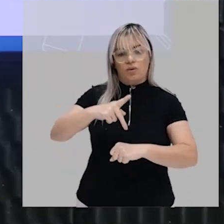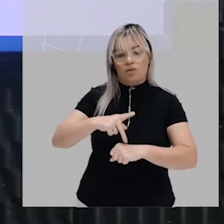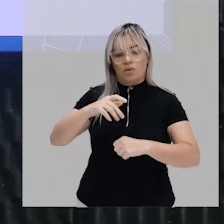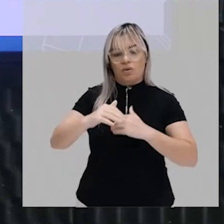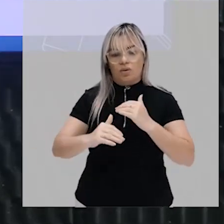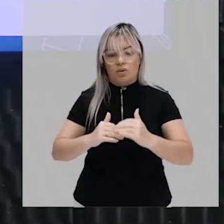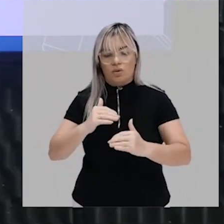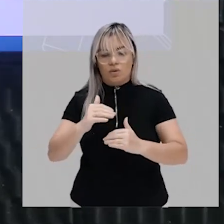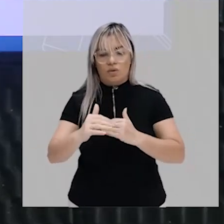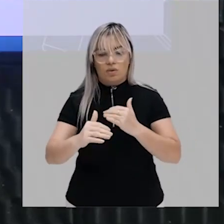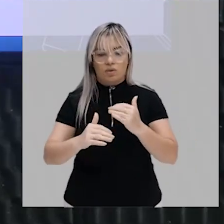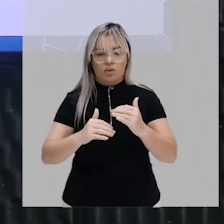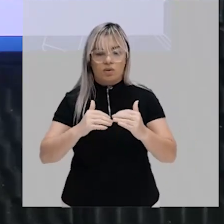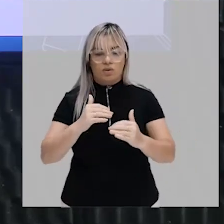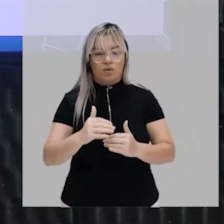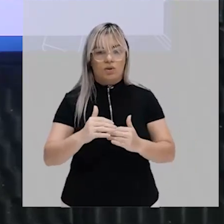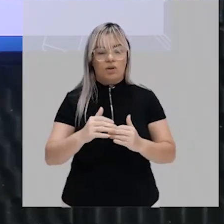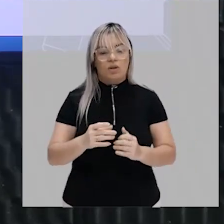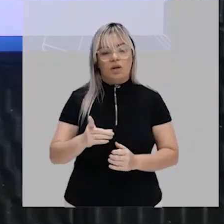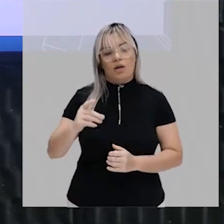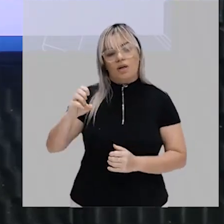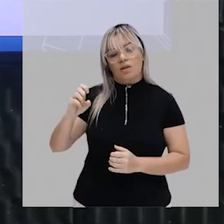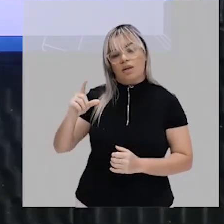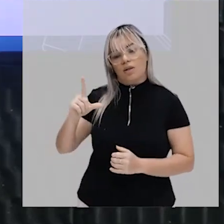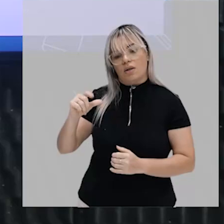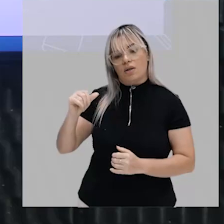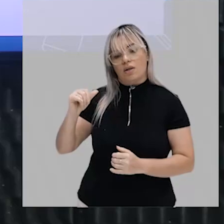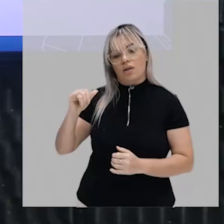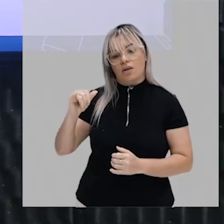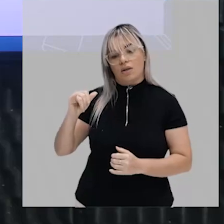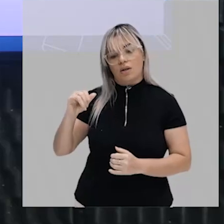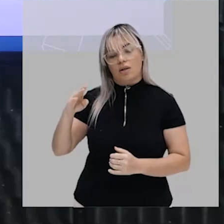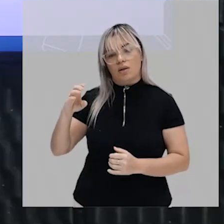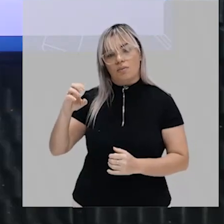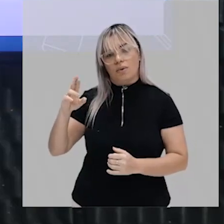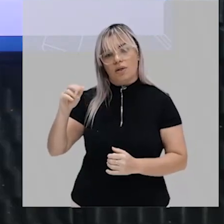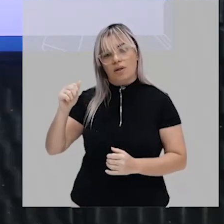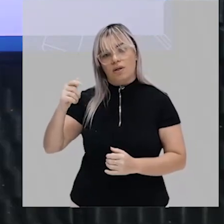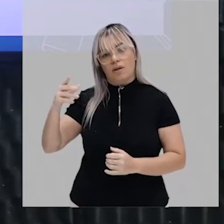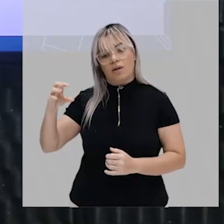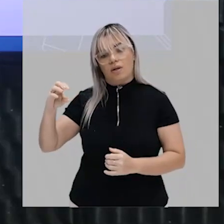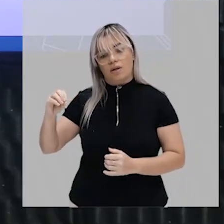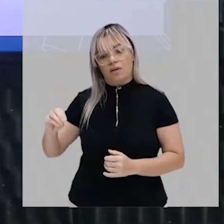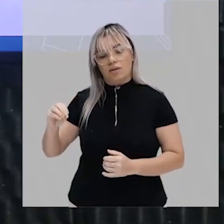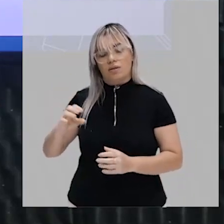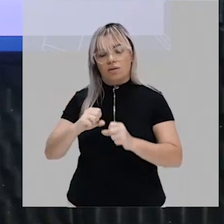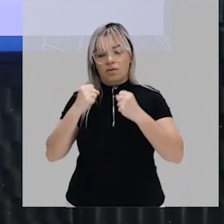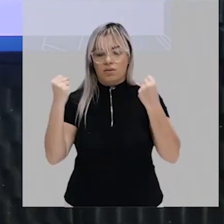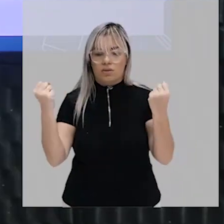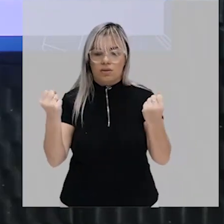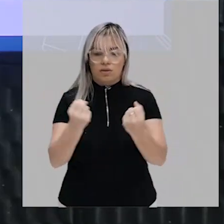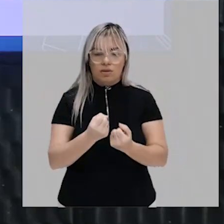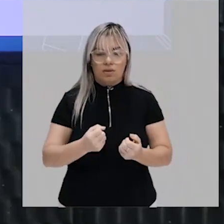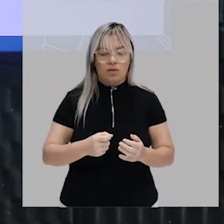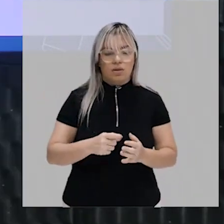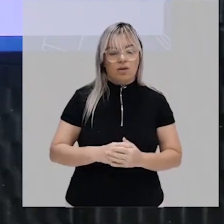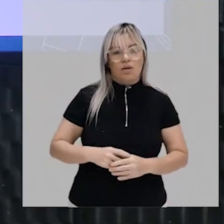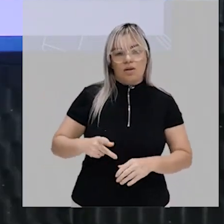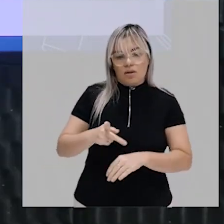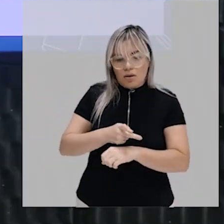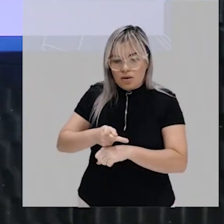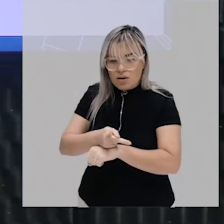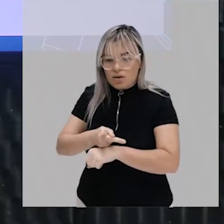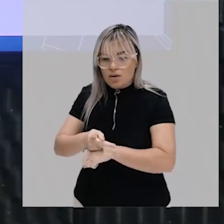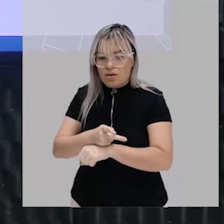da deliberação social e que busca mediar as ações e ideias individuais e coletivas